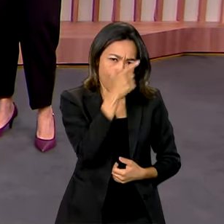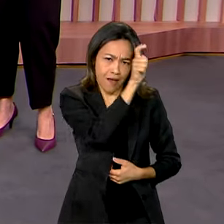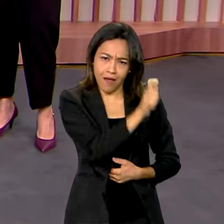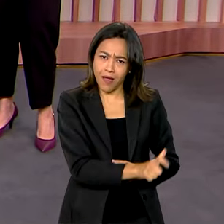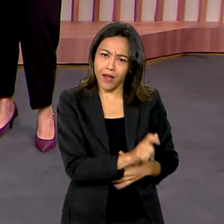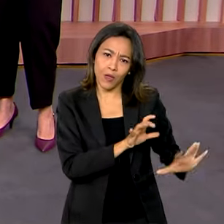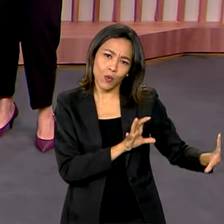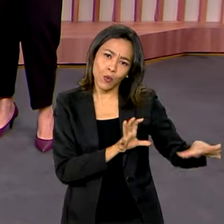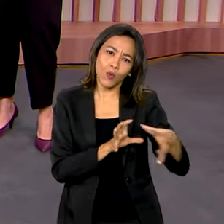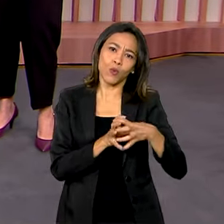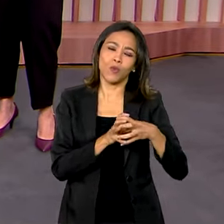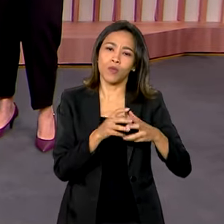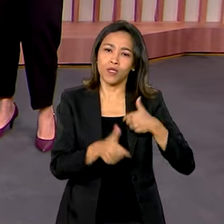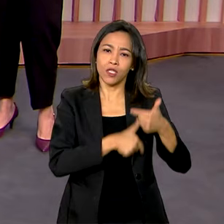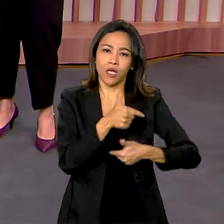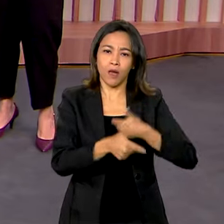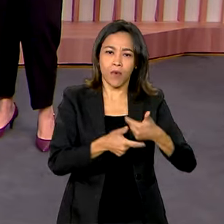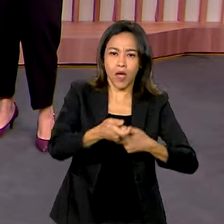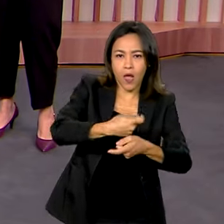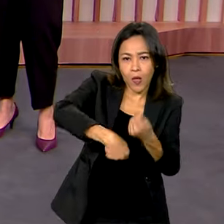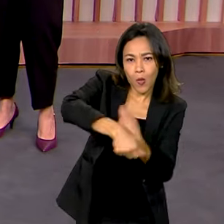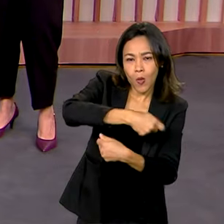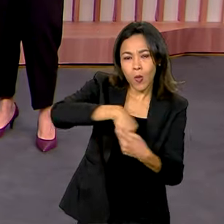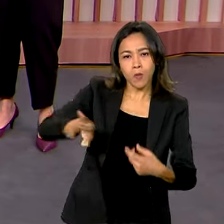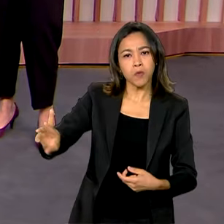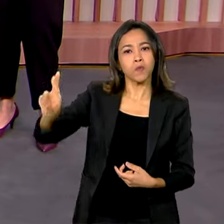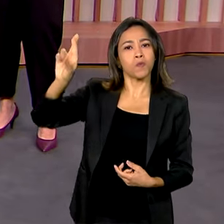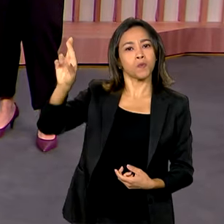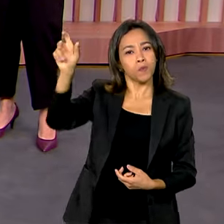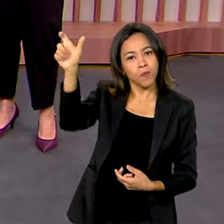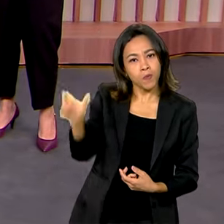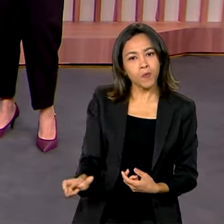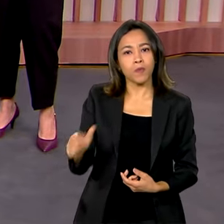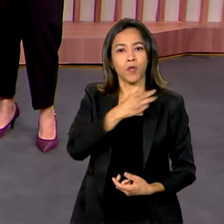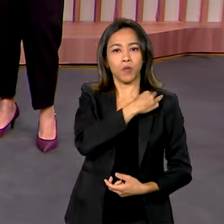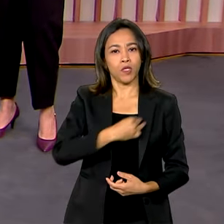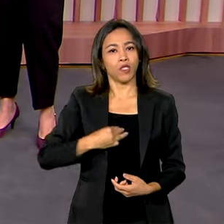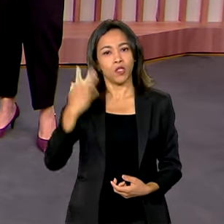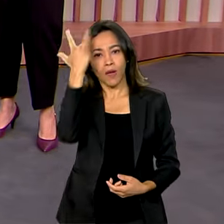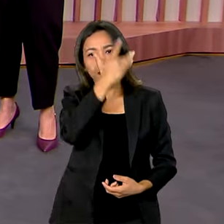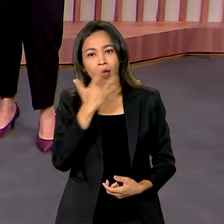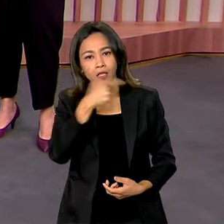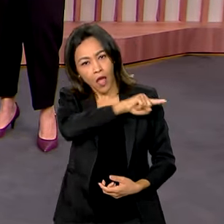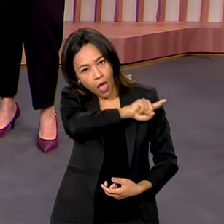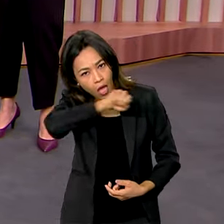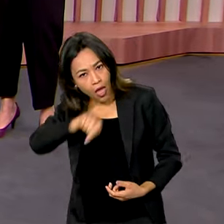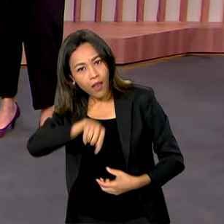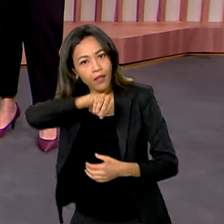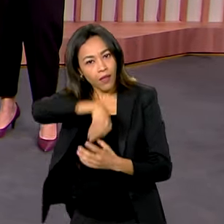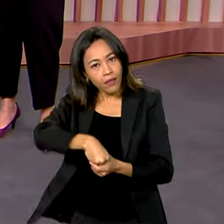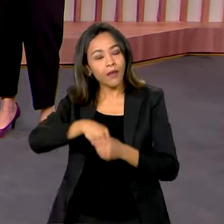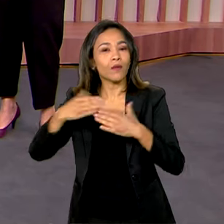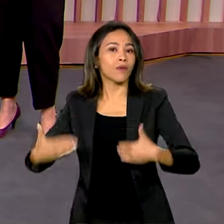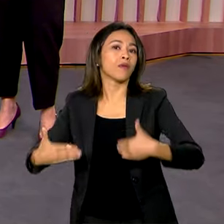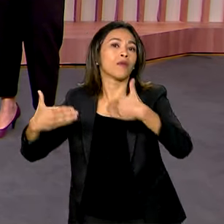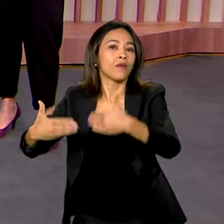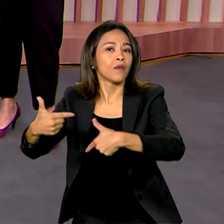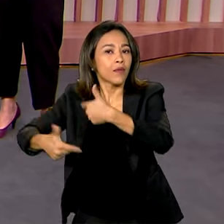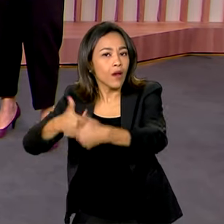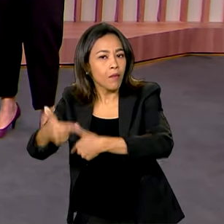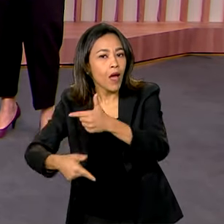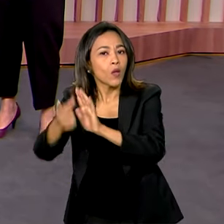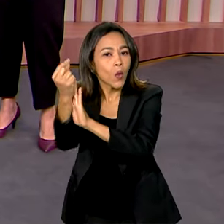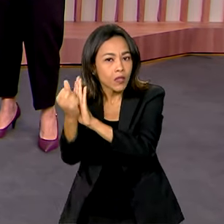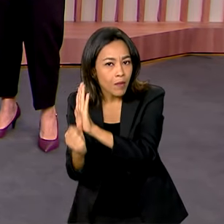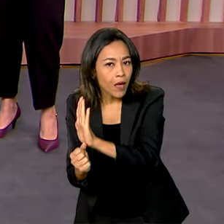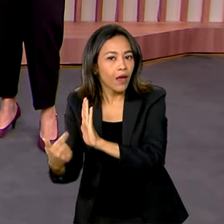da equipe econômica, chefiada pelo ministro Fernando Haddad, ela que está na pasta do Planejamento e Orçamento, está com esse desafio aí do orçamento